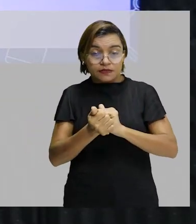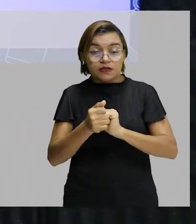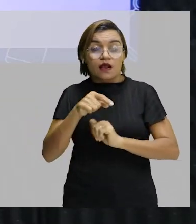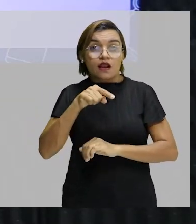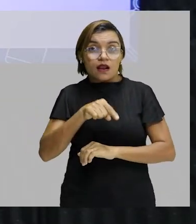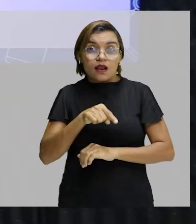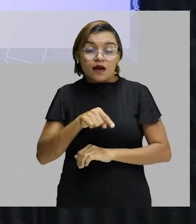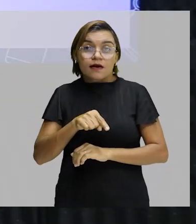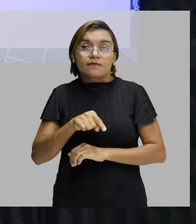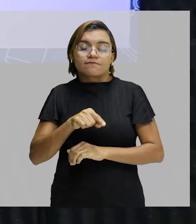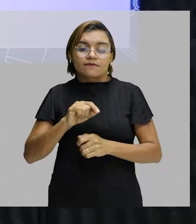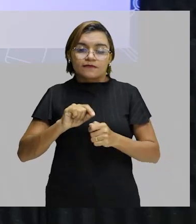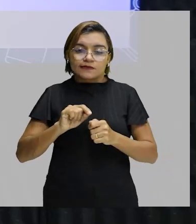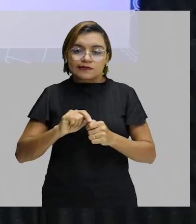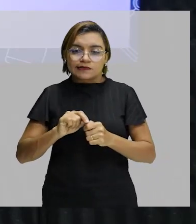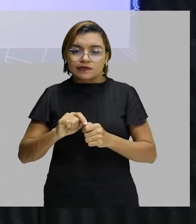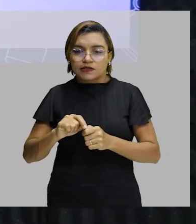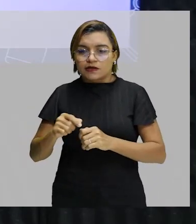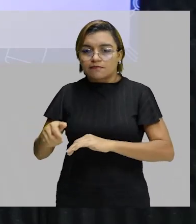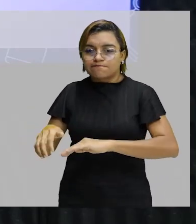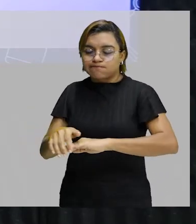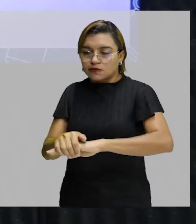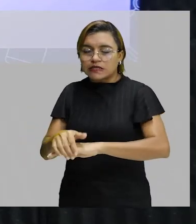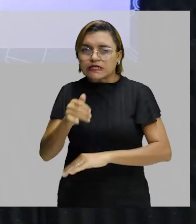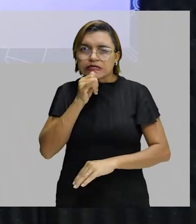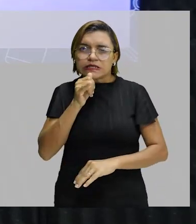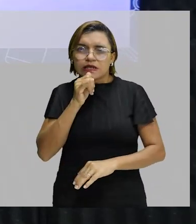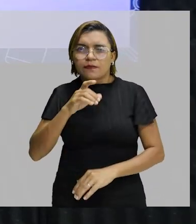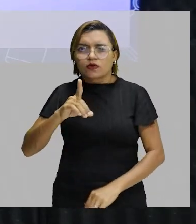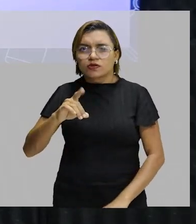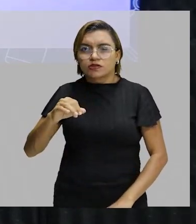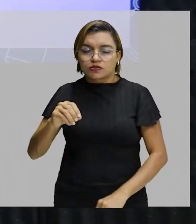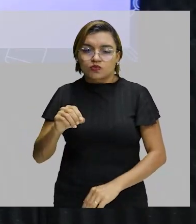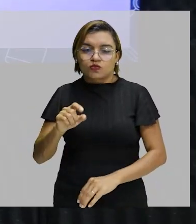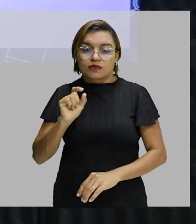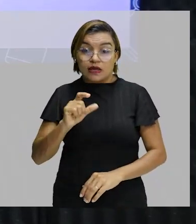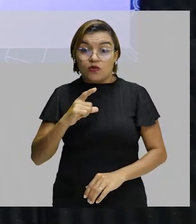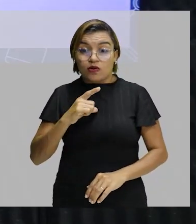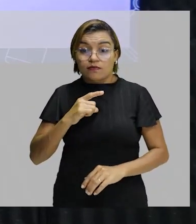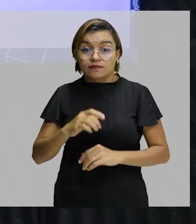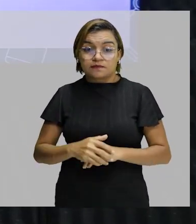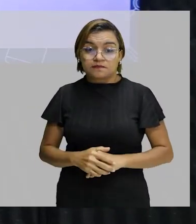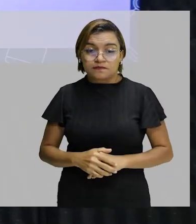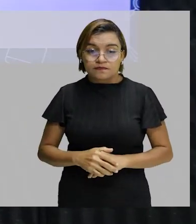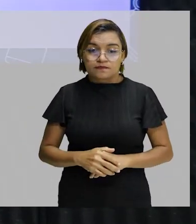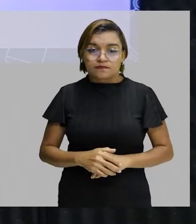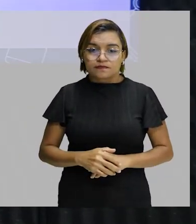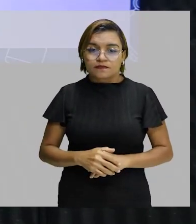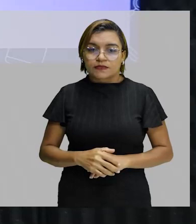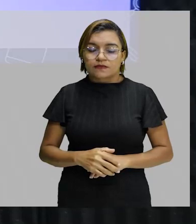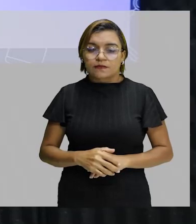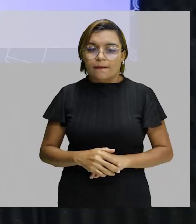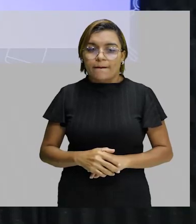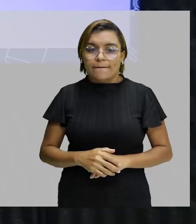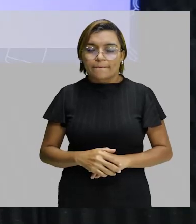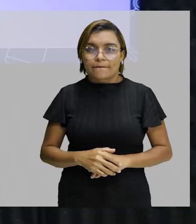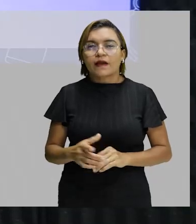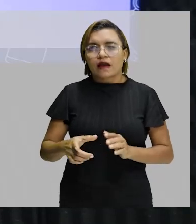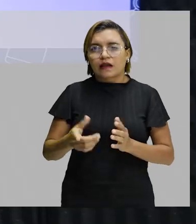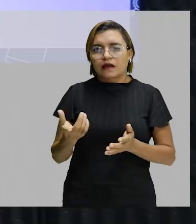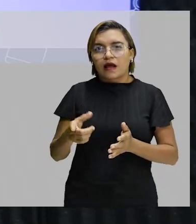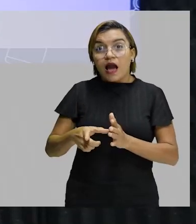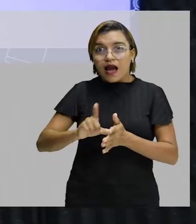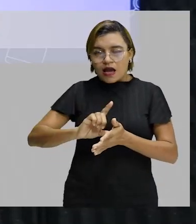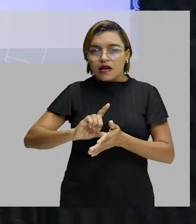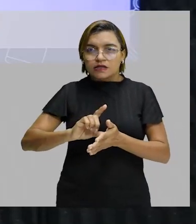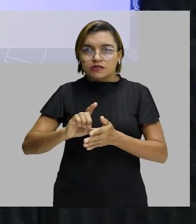realizado o arremesso do disco, que tem apenas 2,13. Aliás, o arremesso do martelo, que tem apenas 2